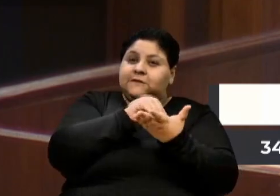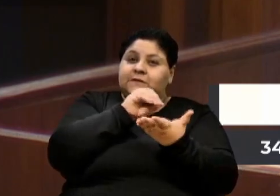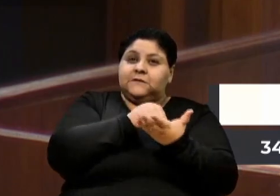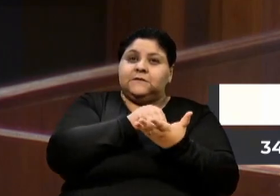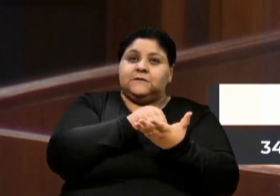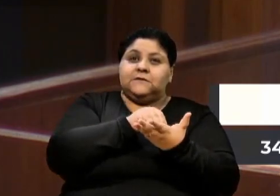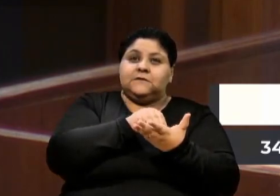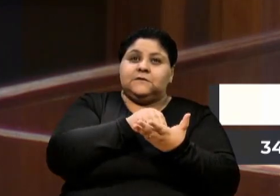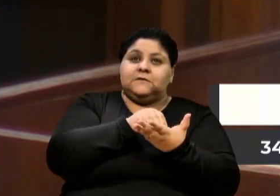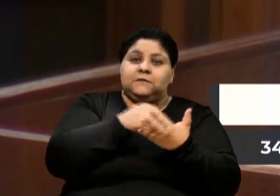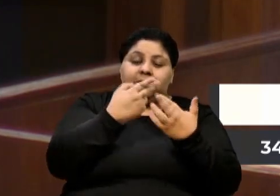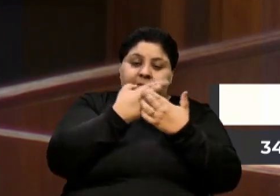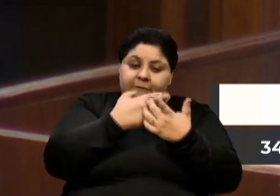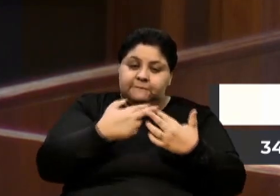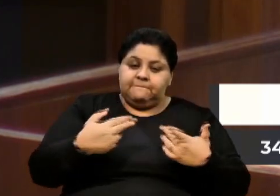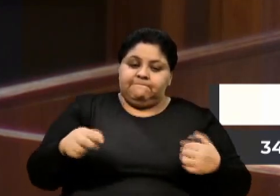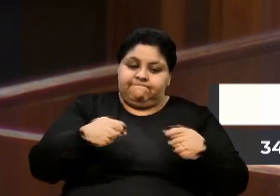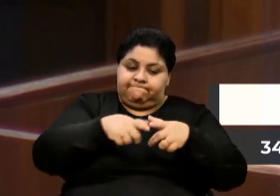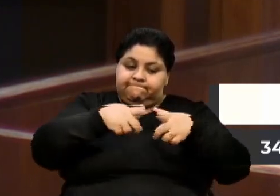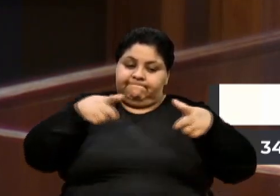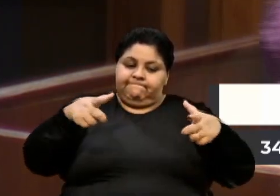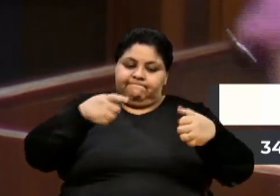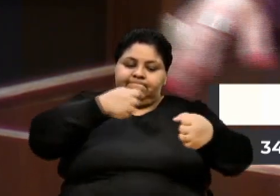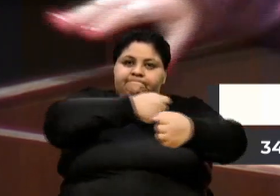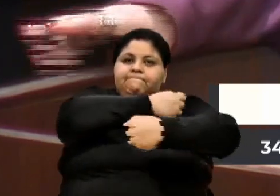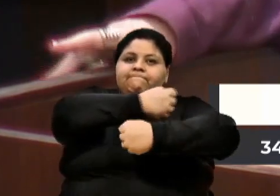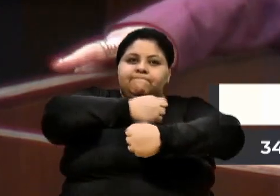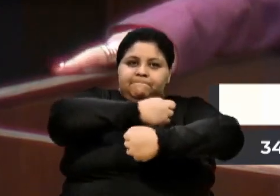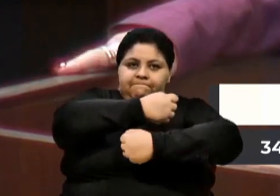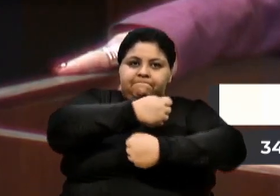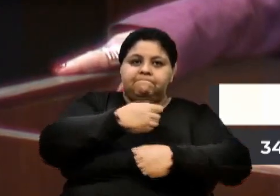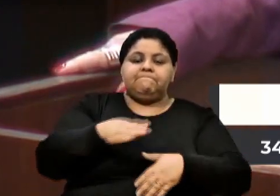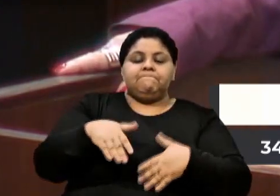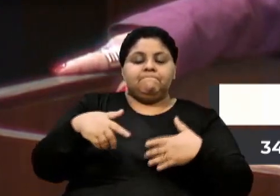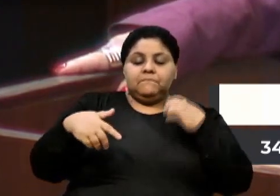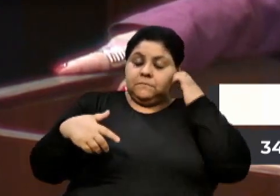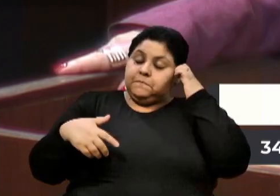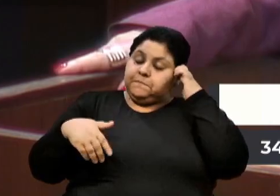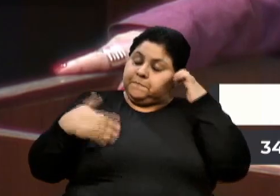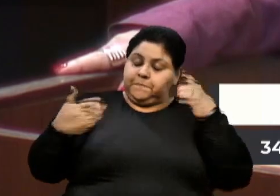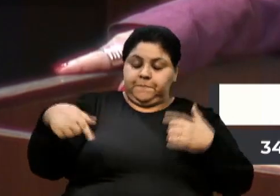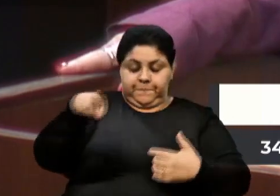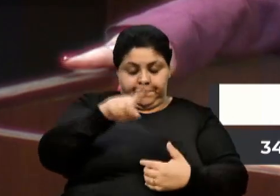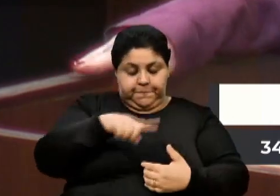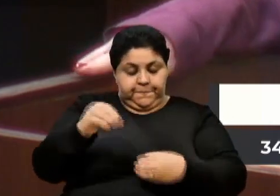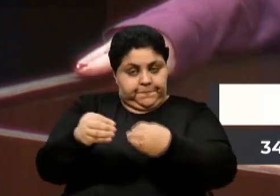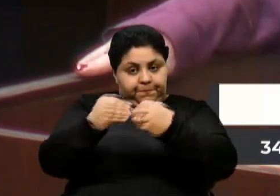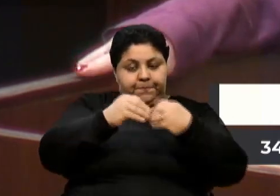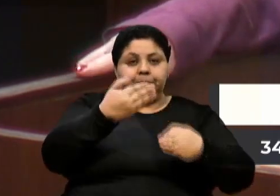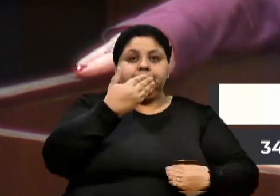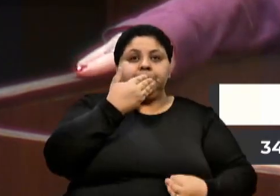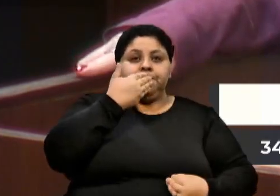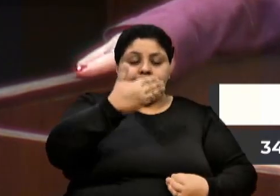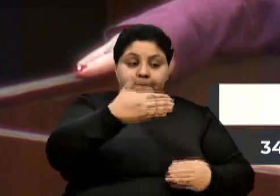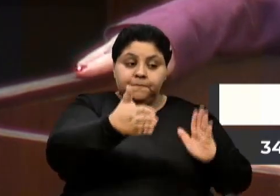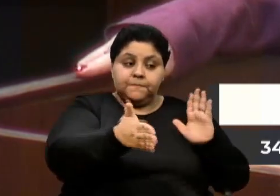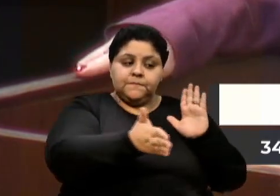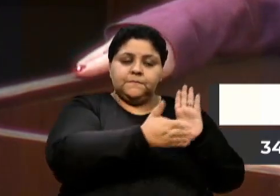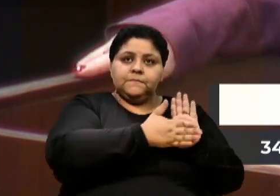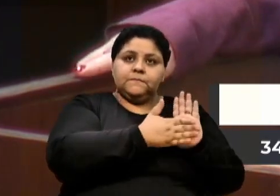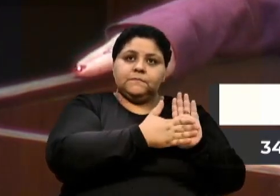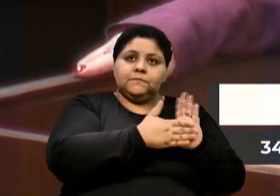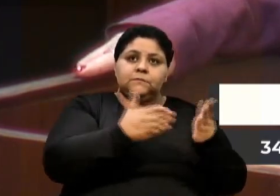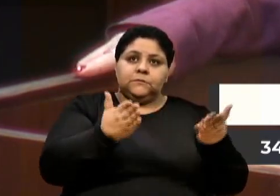instrumentos, dessa ampliação da cozinha. Então, nós levamos esse pedido, protocolamos, estamos em